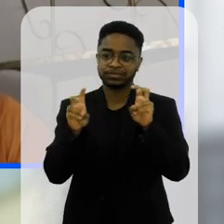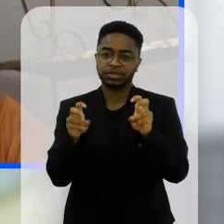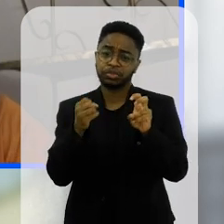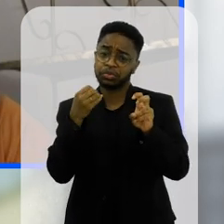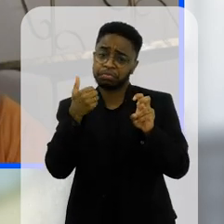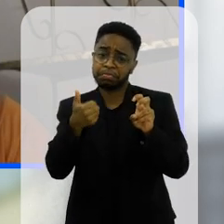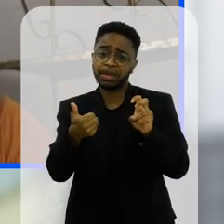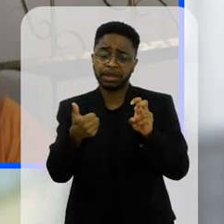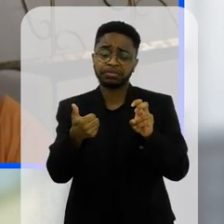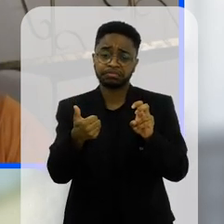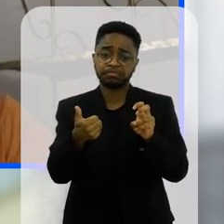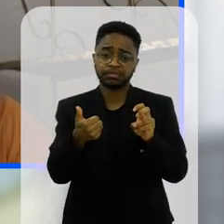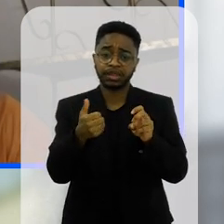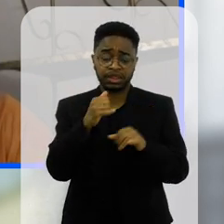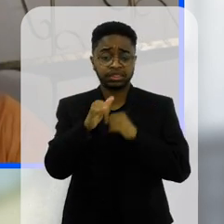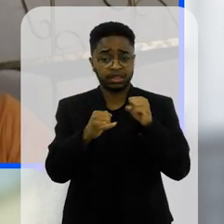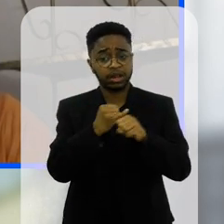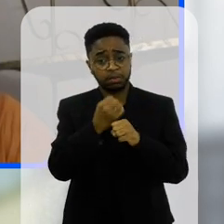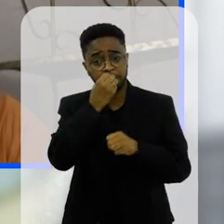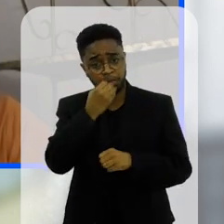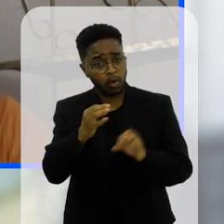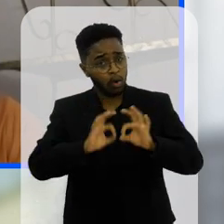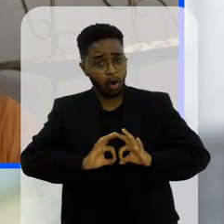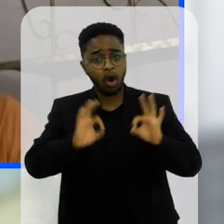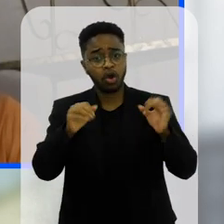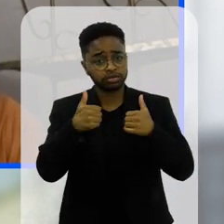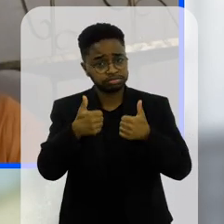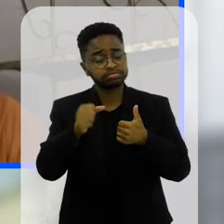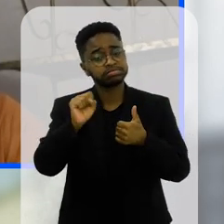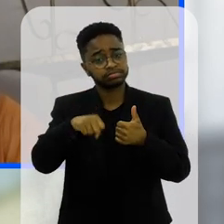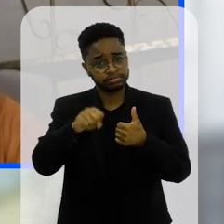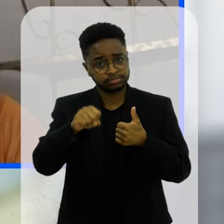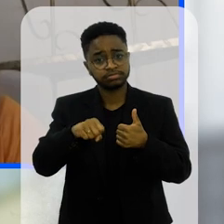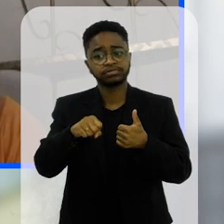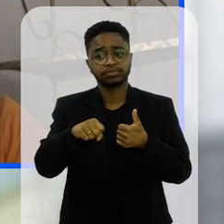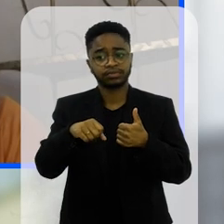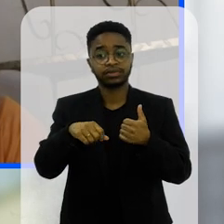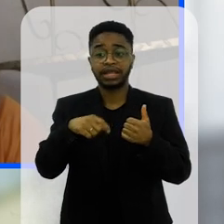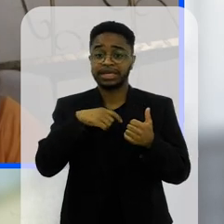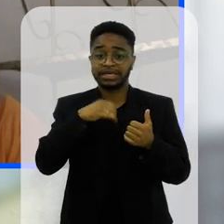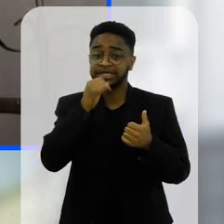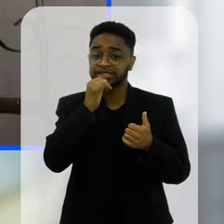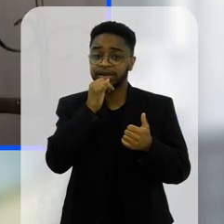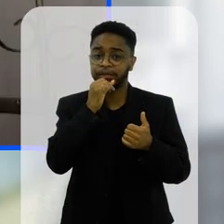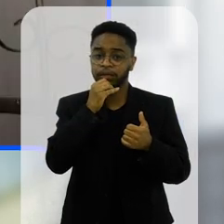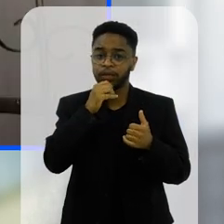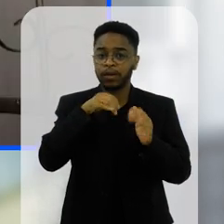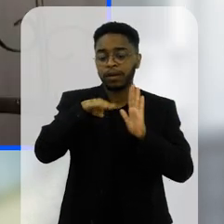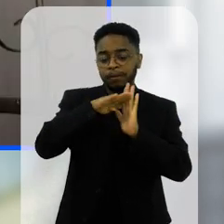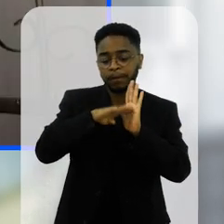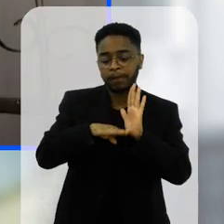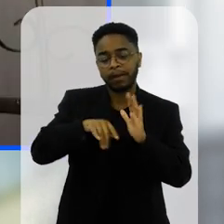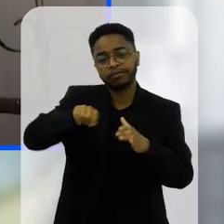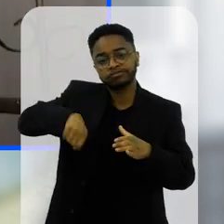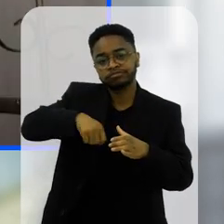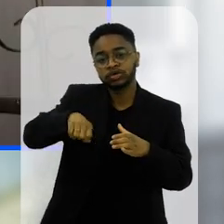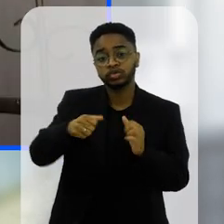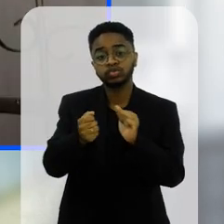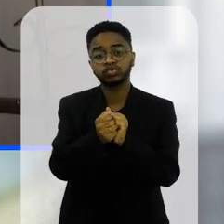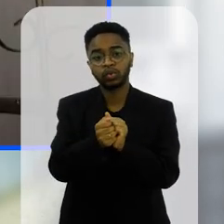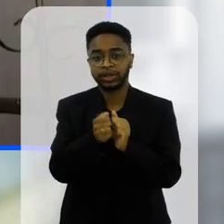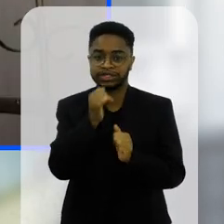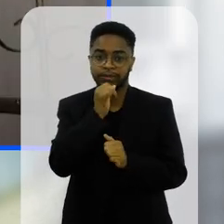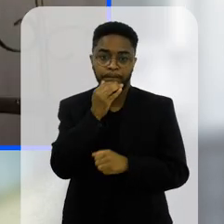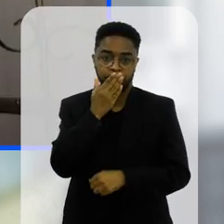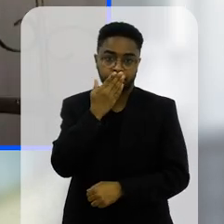ah, tudo bem como falou a internet também é boa é ótimo excelente ferramentas receitas para fazer junto estar junto ah,